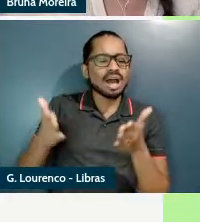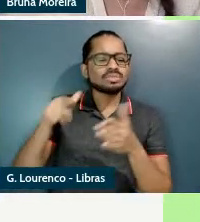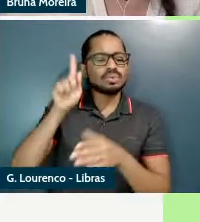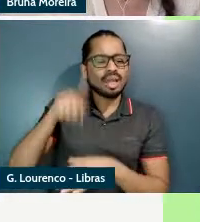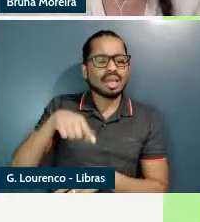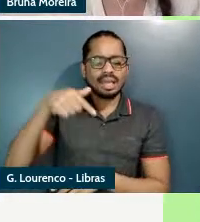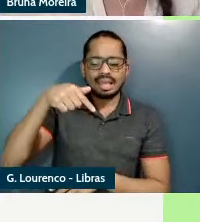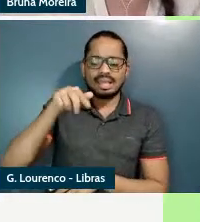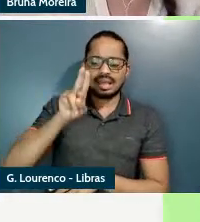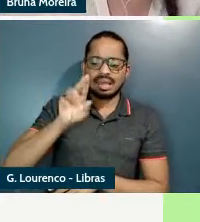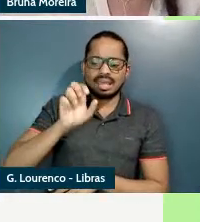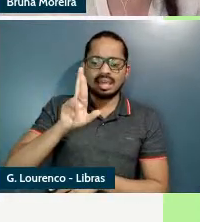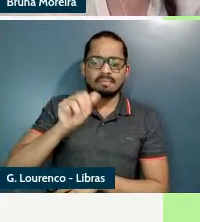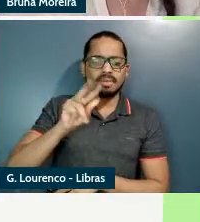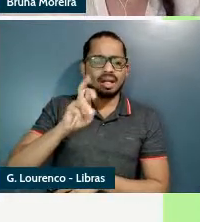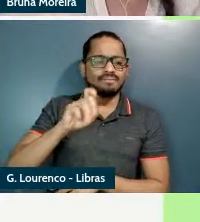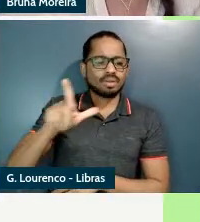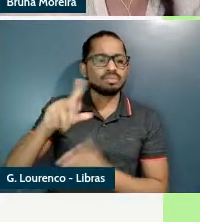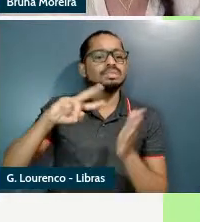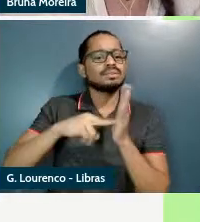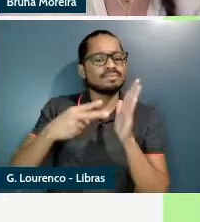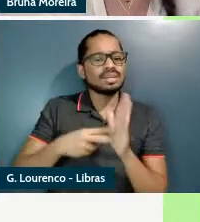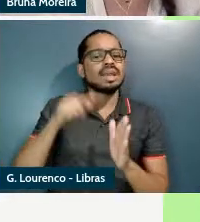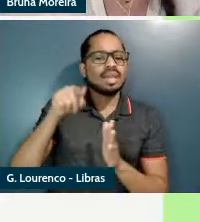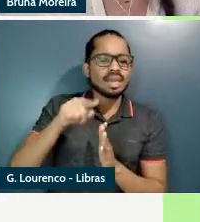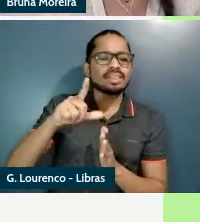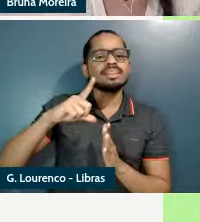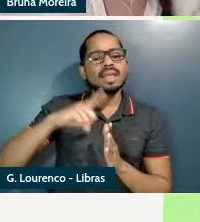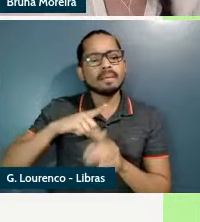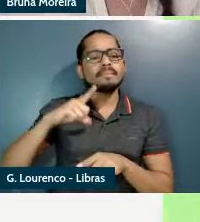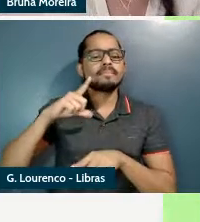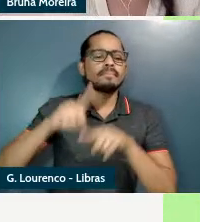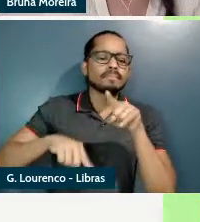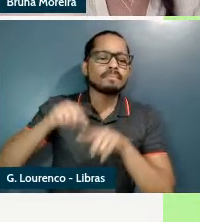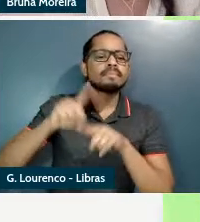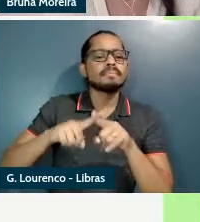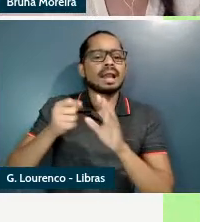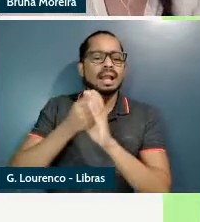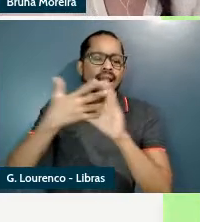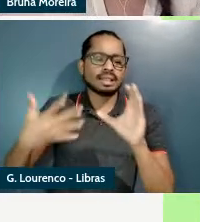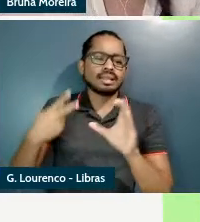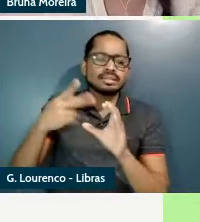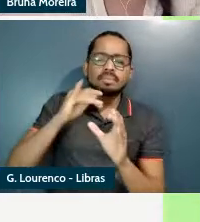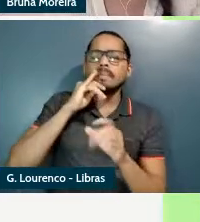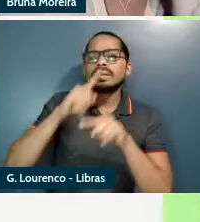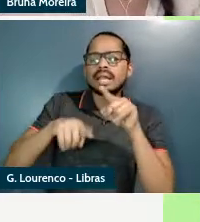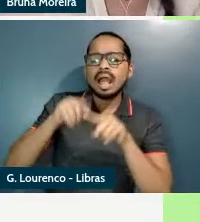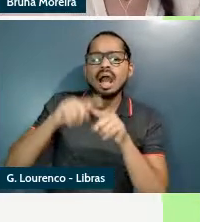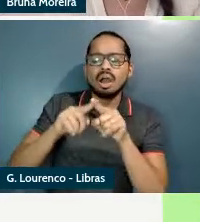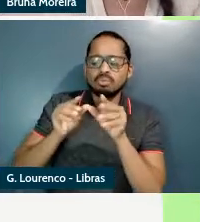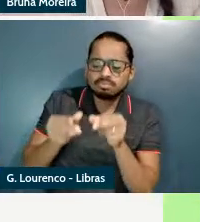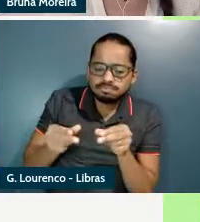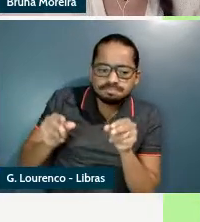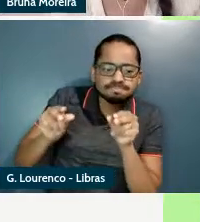propriedades e essas propriedades seriam material espessura qualidade constituição física são são